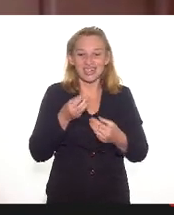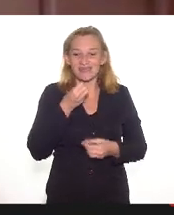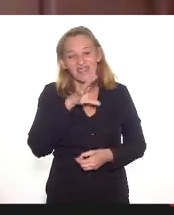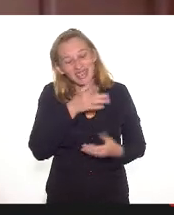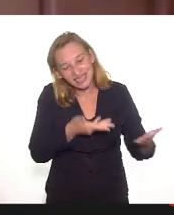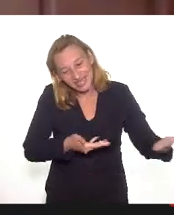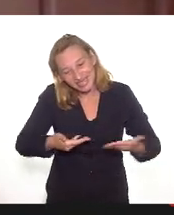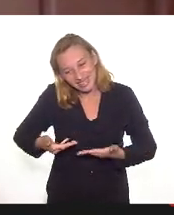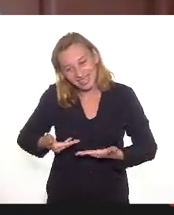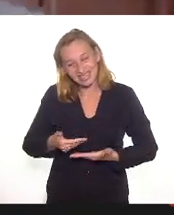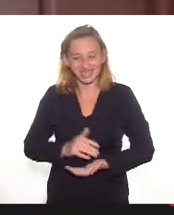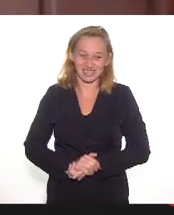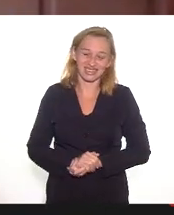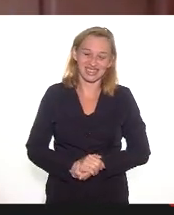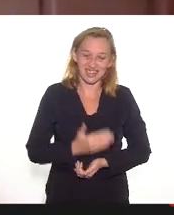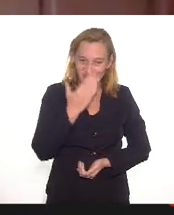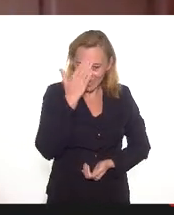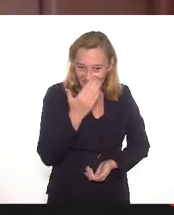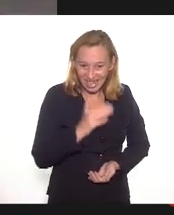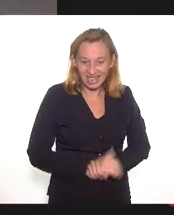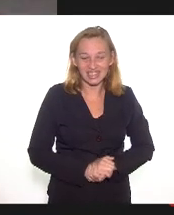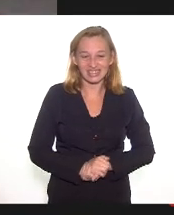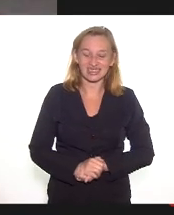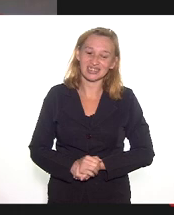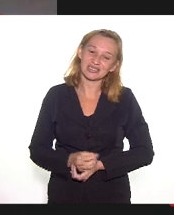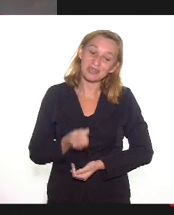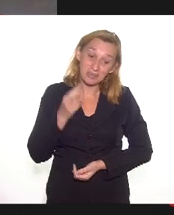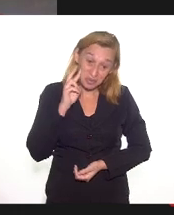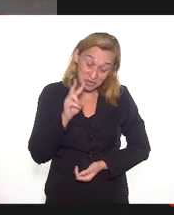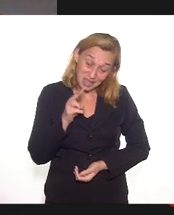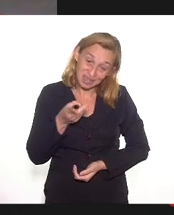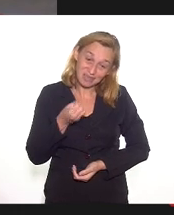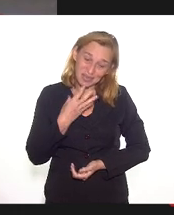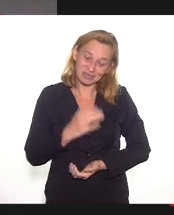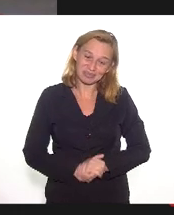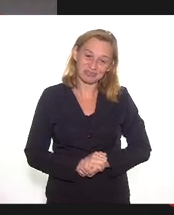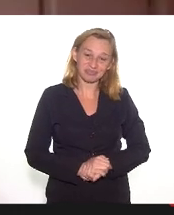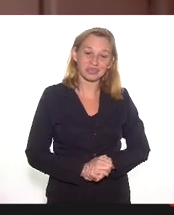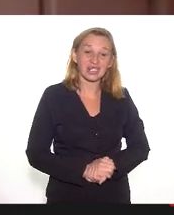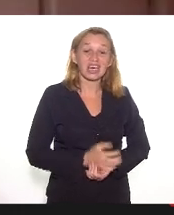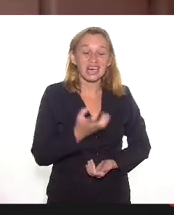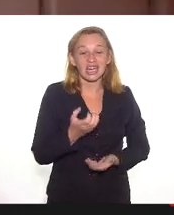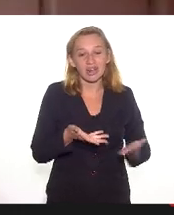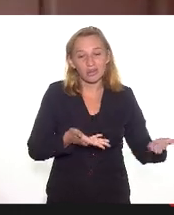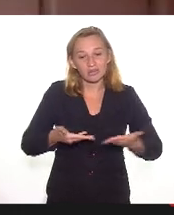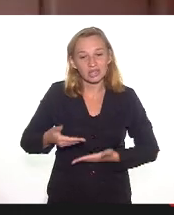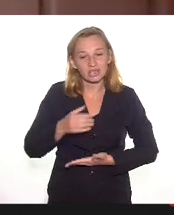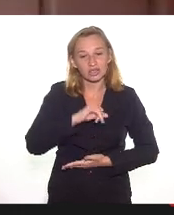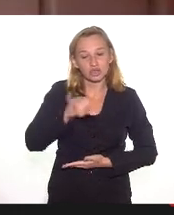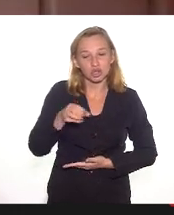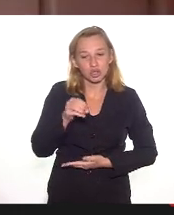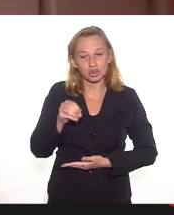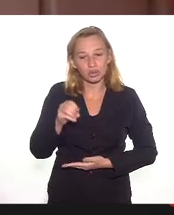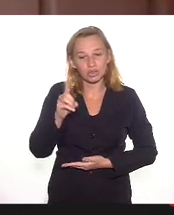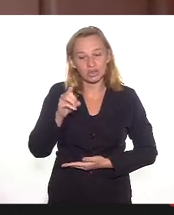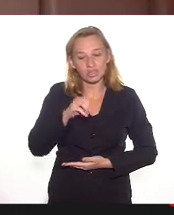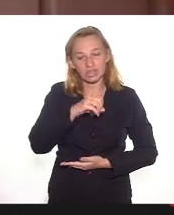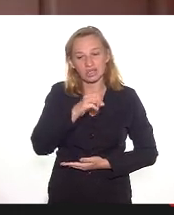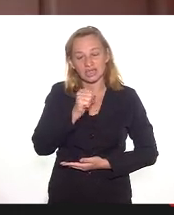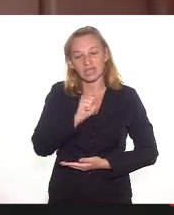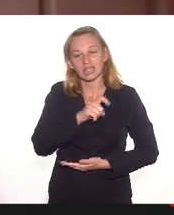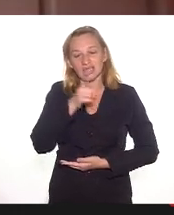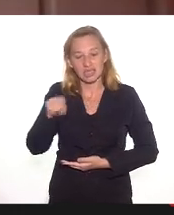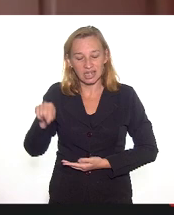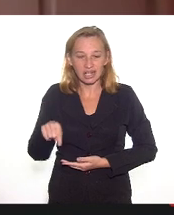bem-vindo, muito bom te rever sempre. Eu quero convidar o José do Nascimento Júnior, ex